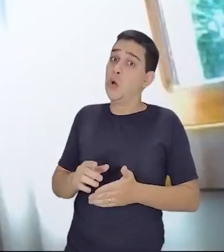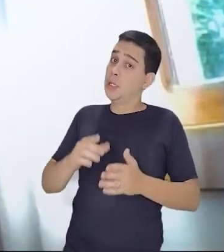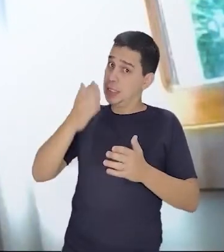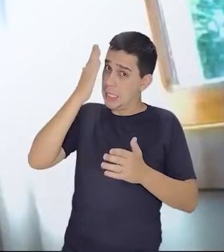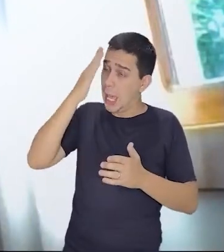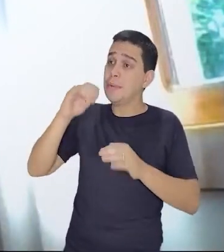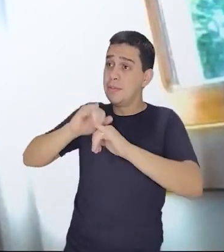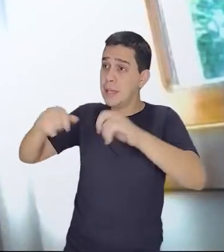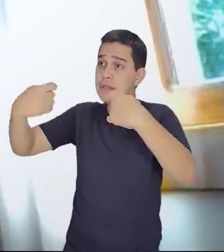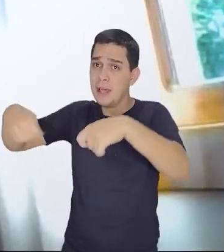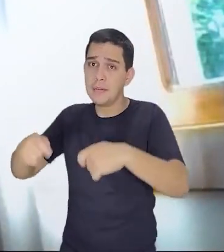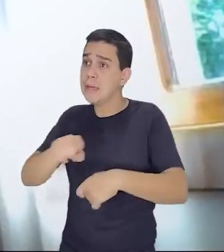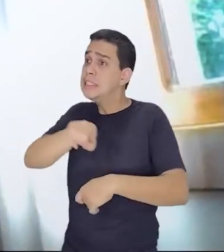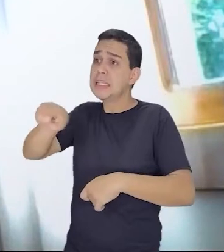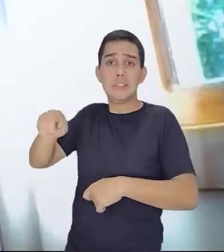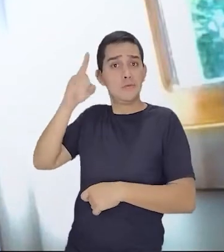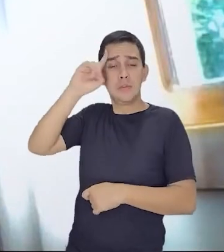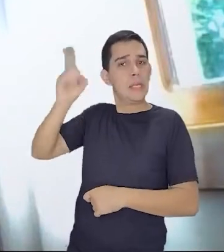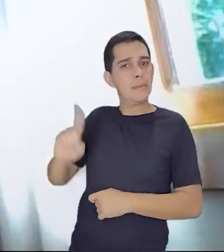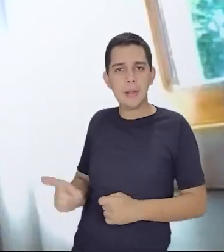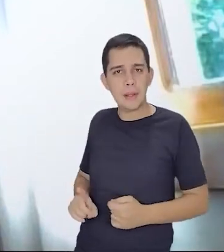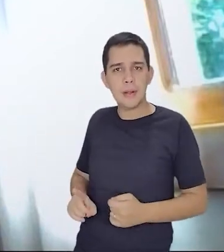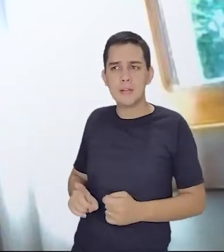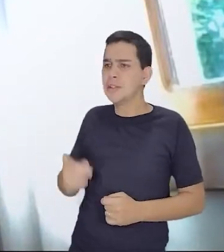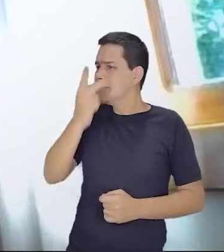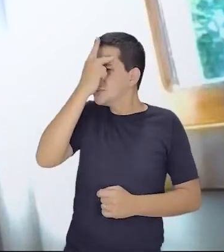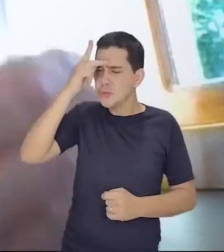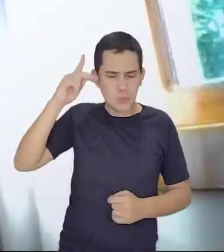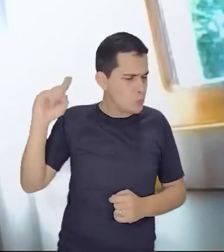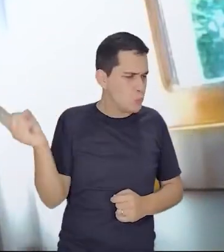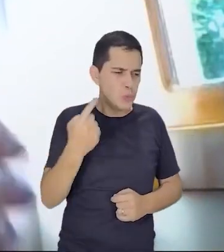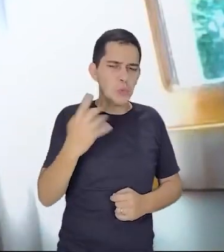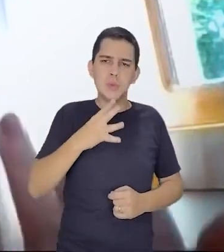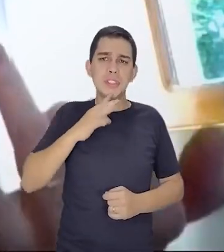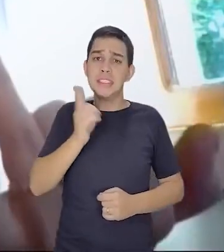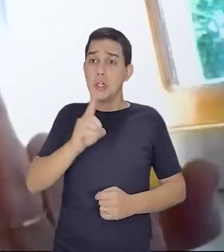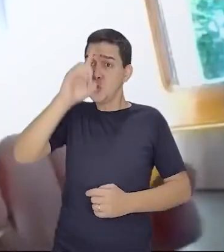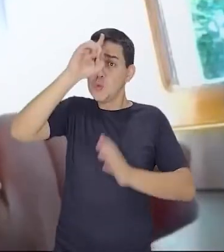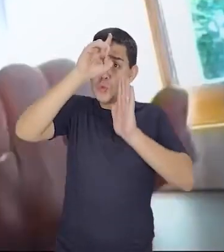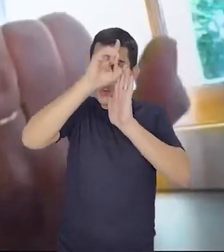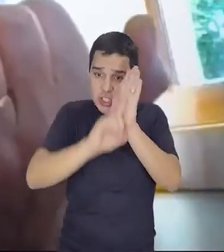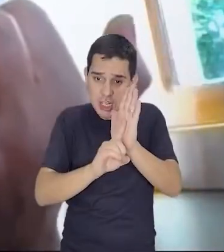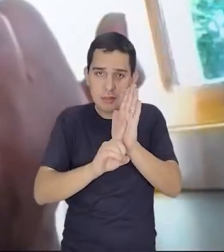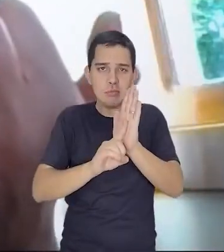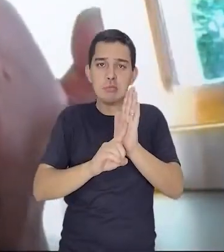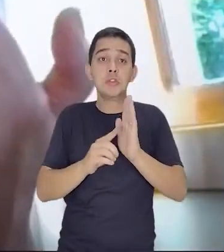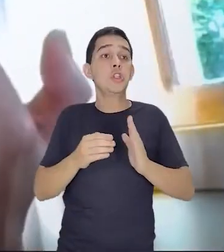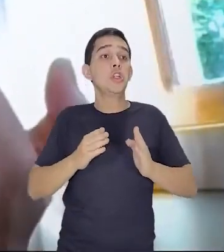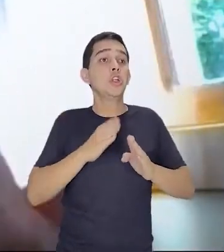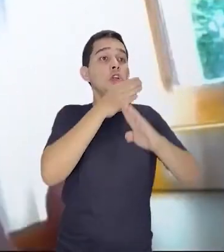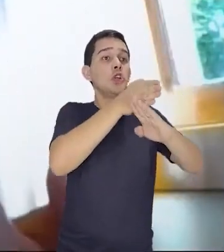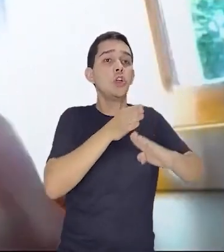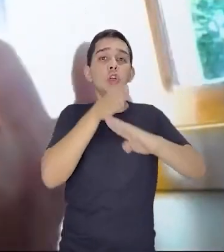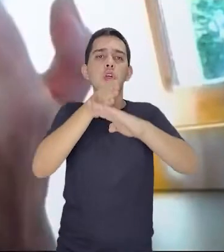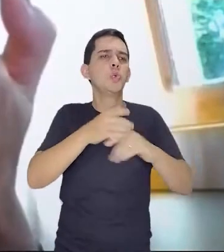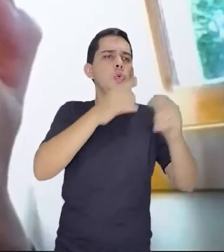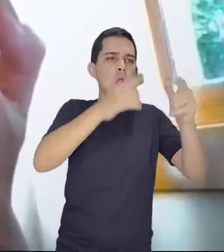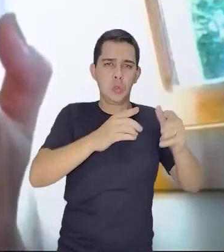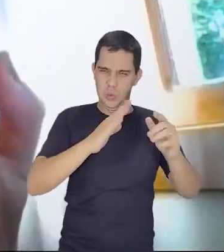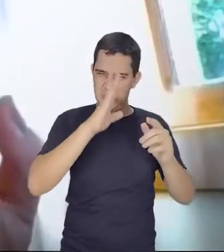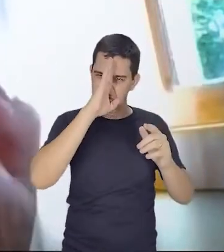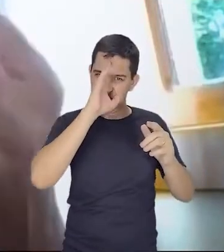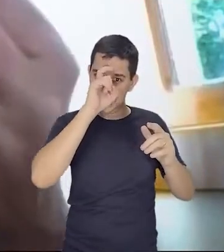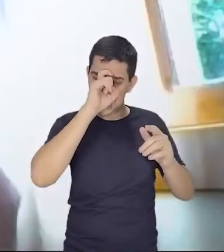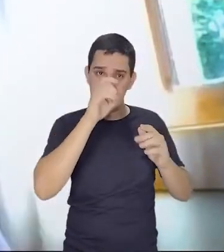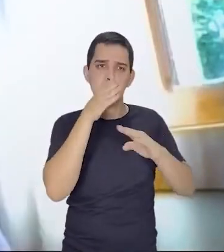desconheciam esse direito de ir em qualquer posto, em qualquer hora, em